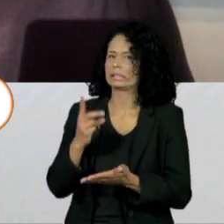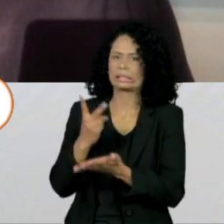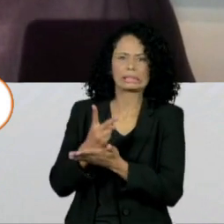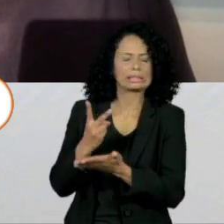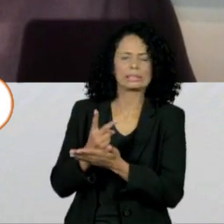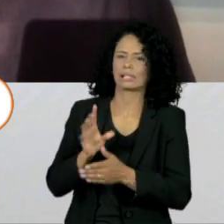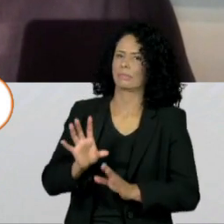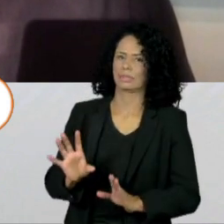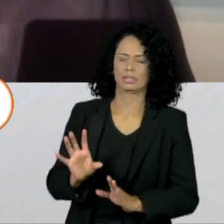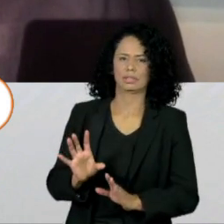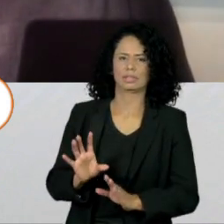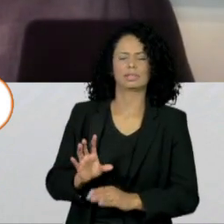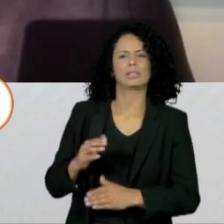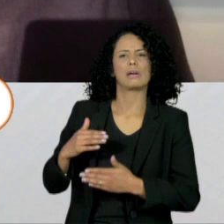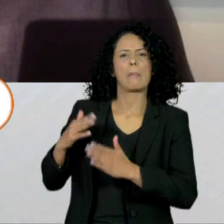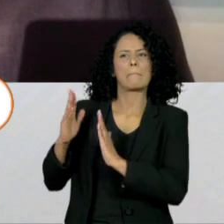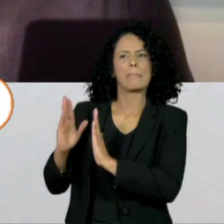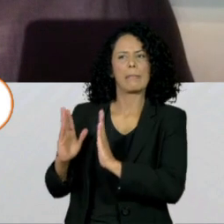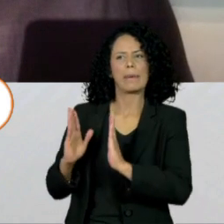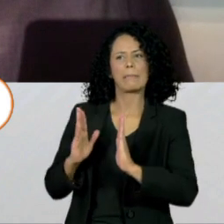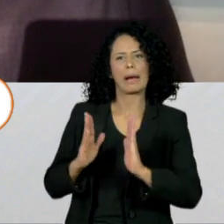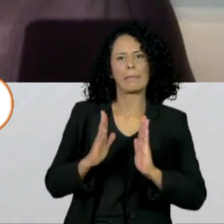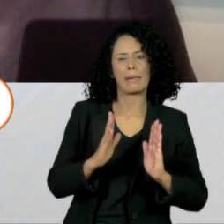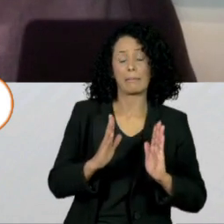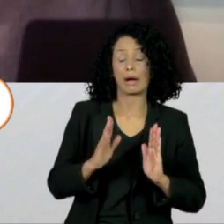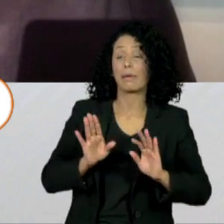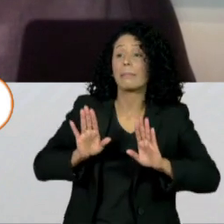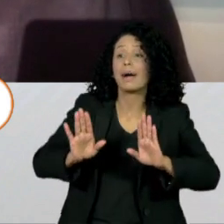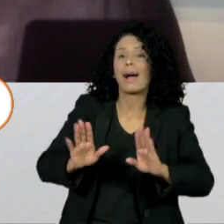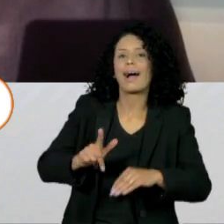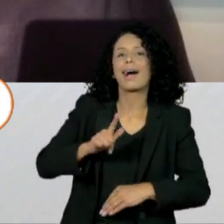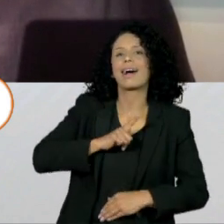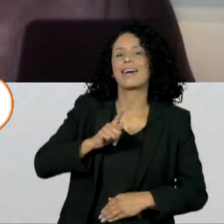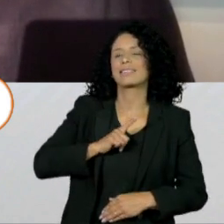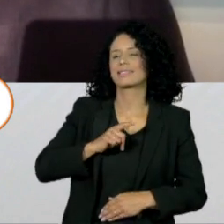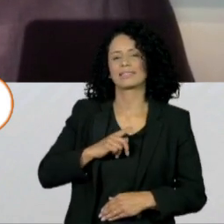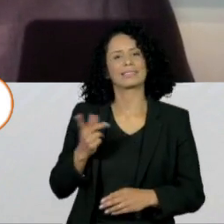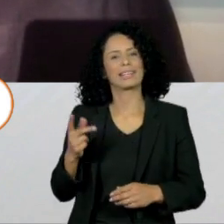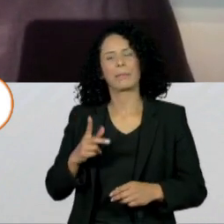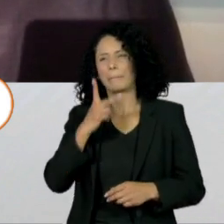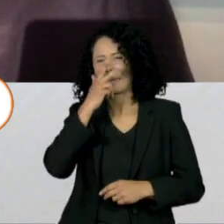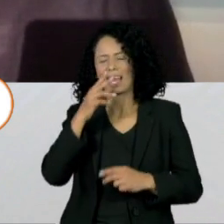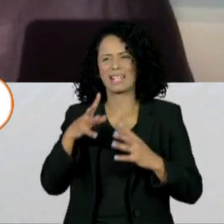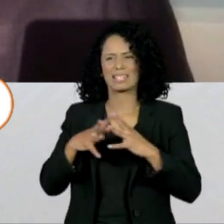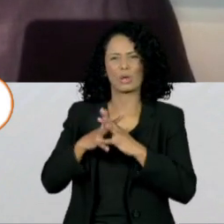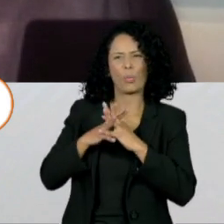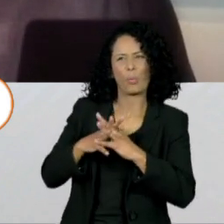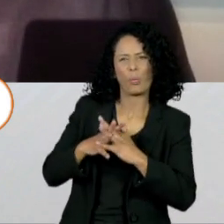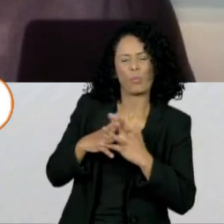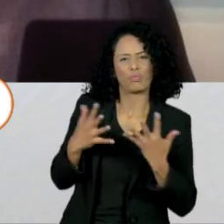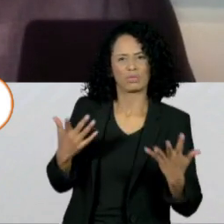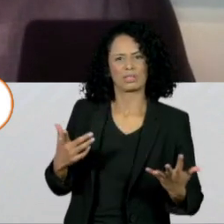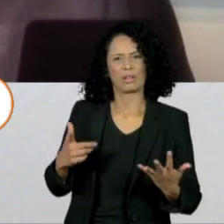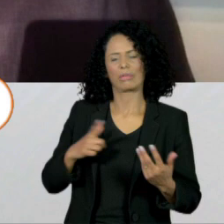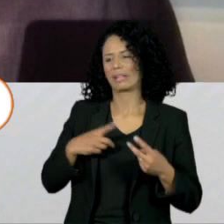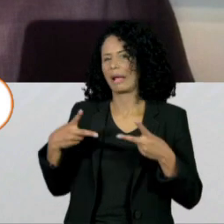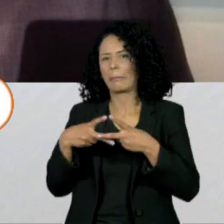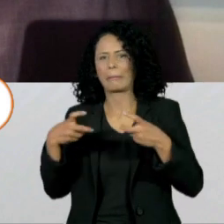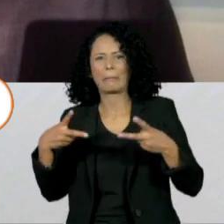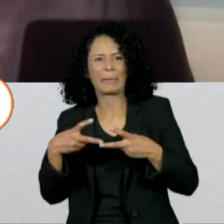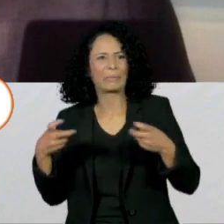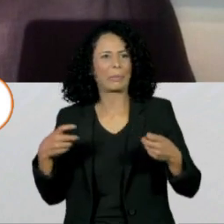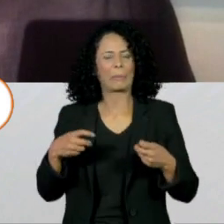combinar que essa confusão que a gente está vivendo agora de intervém na Petrobras, não intervém na Petrobras, isso aí já sempre